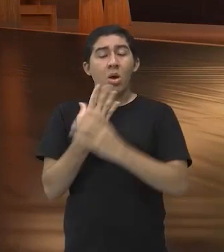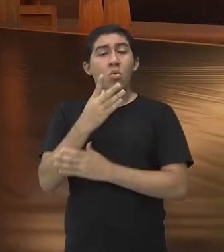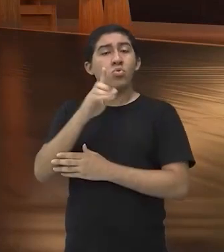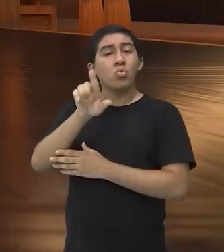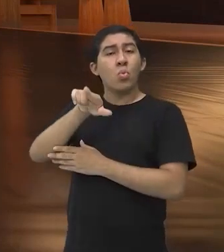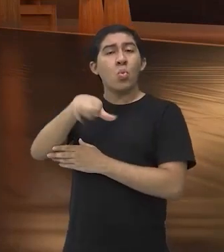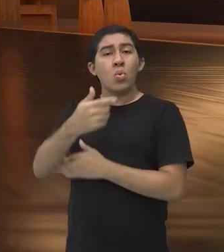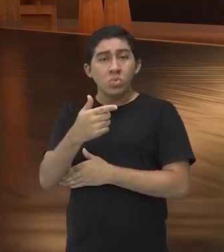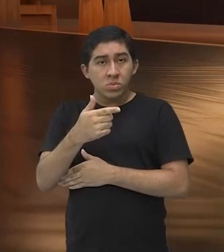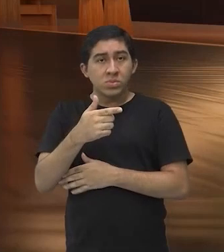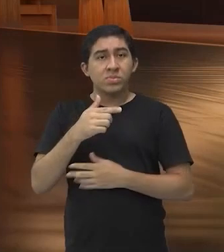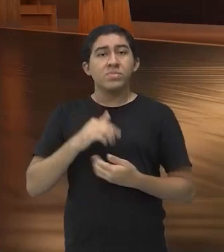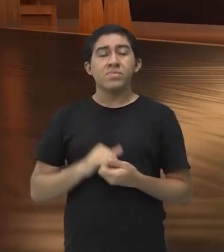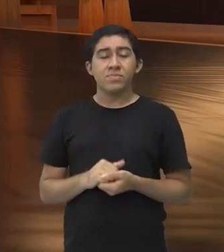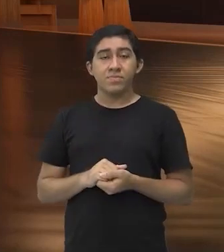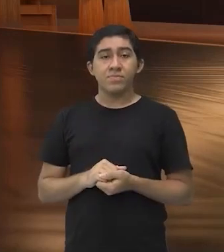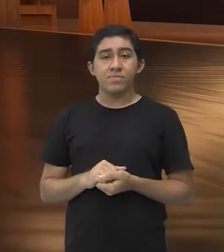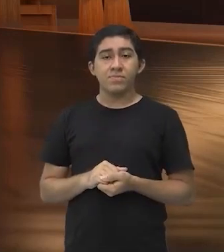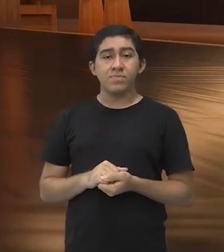marcial, tá bom?